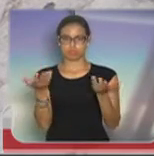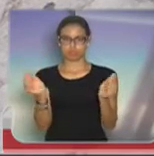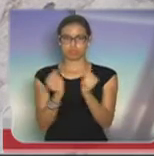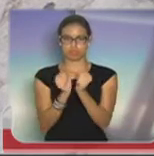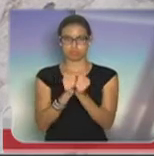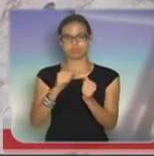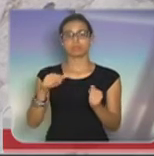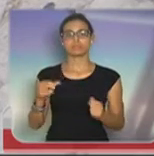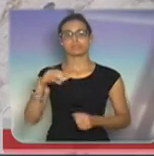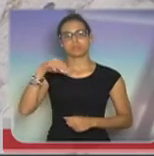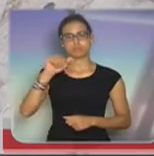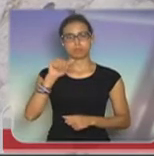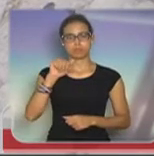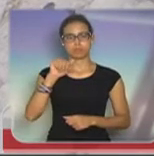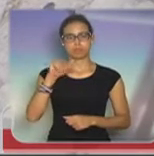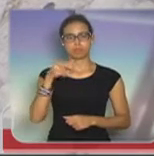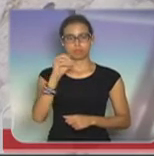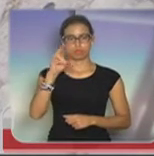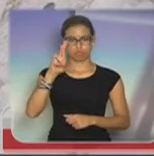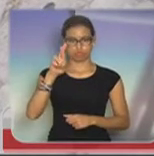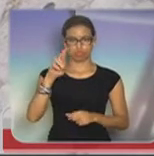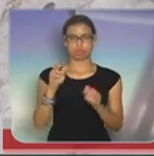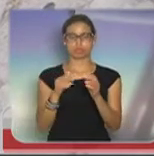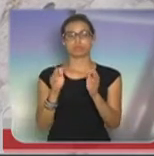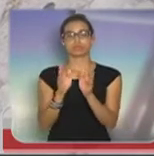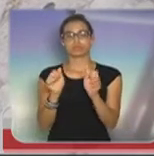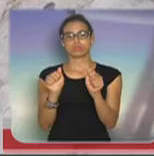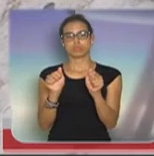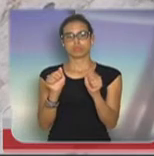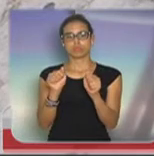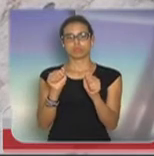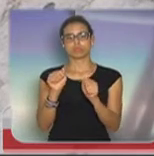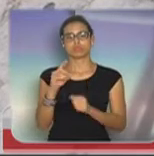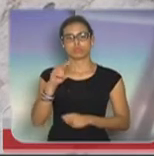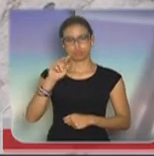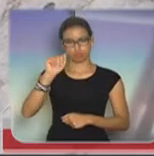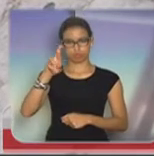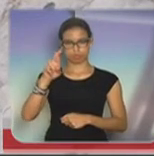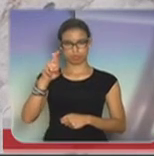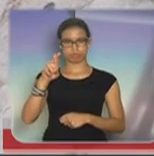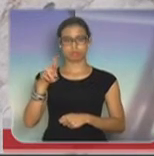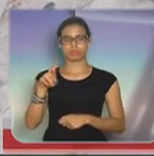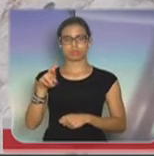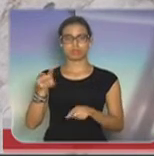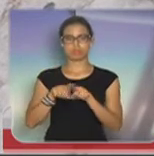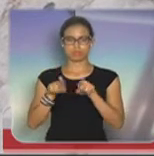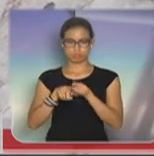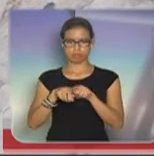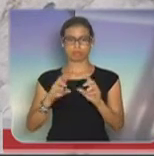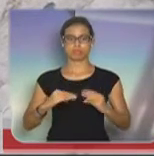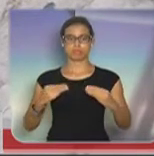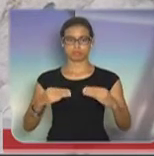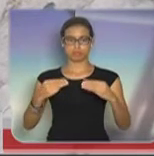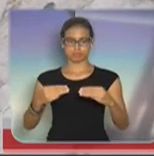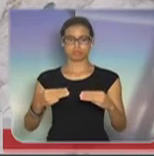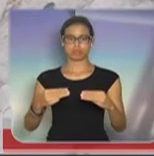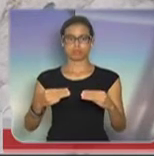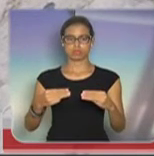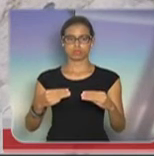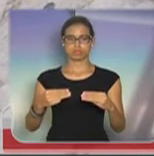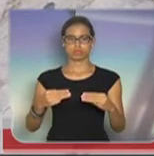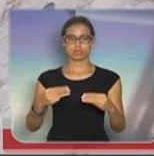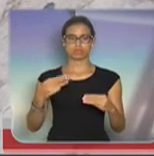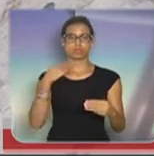Lourenço, do também ministro do Tribunal Superior